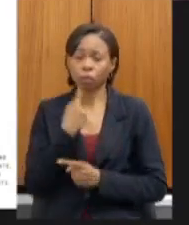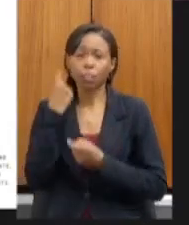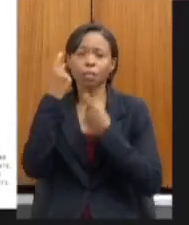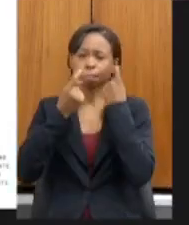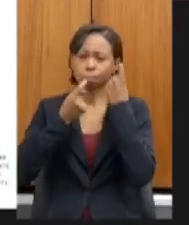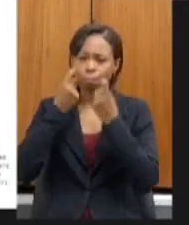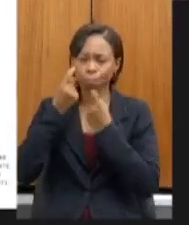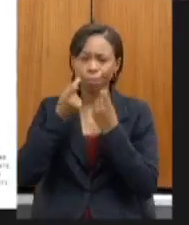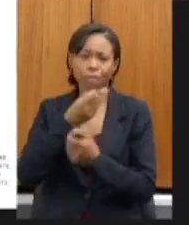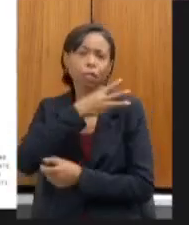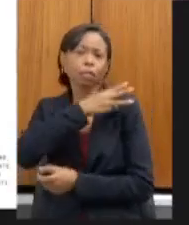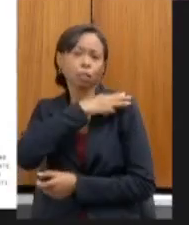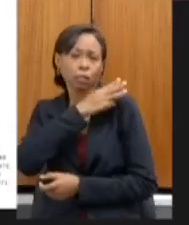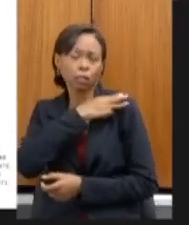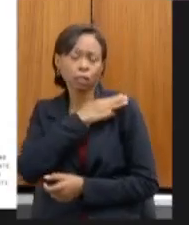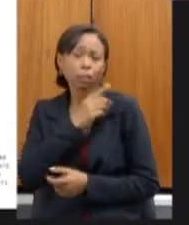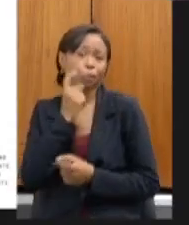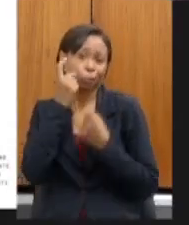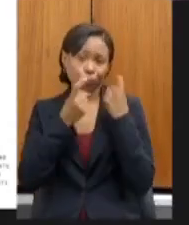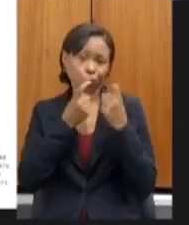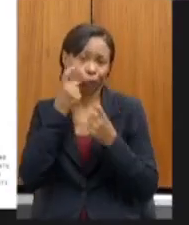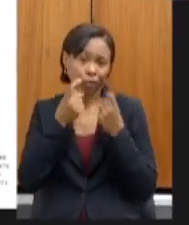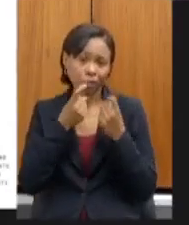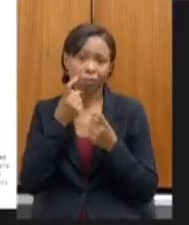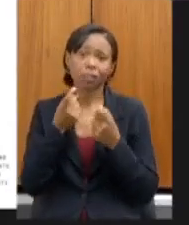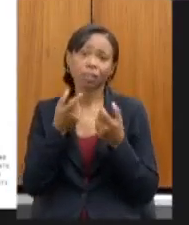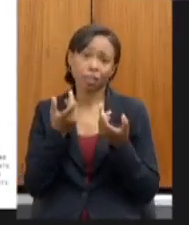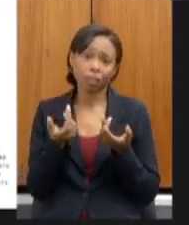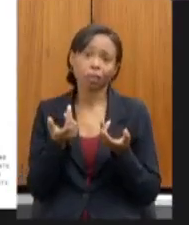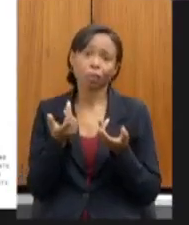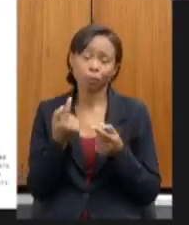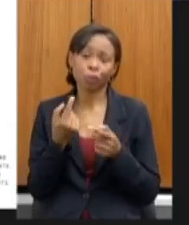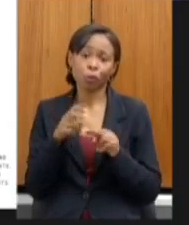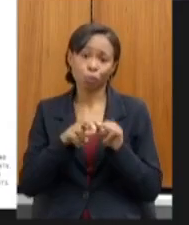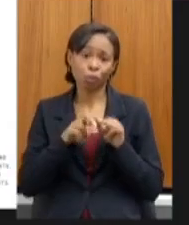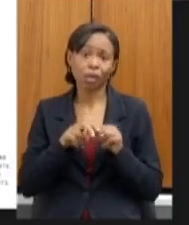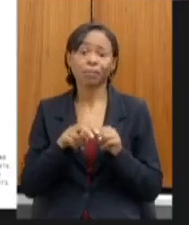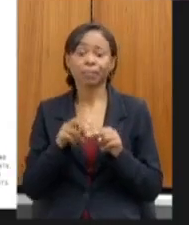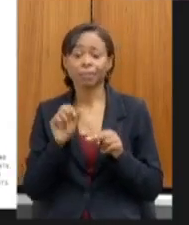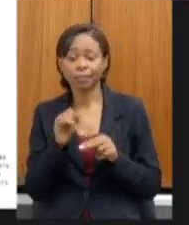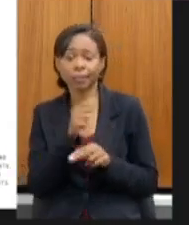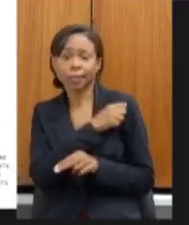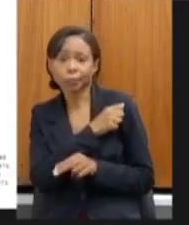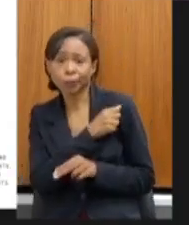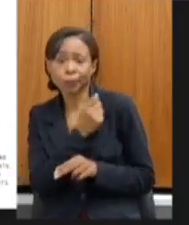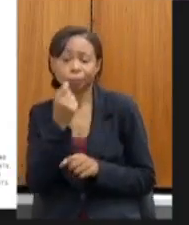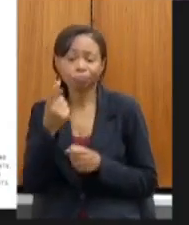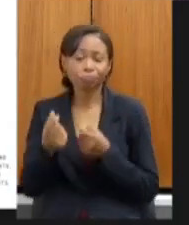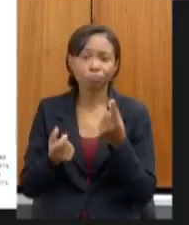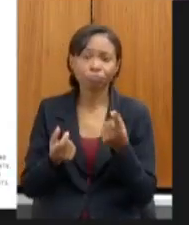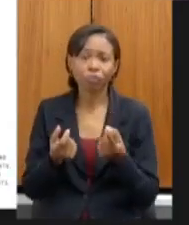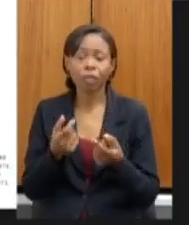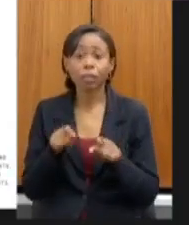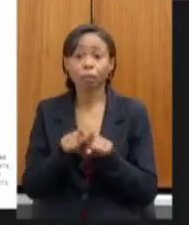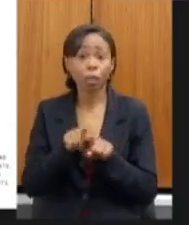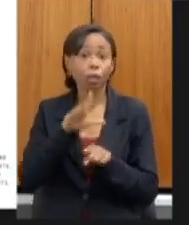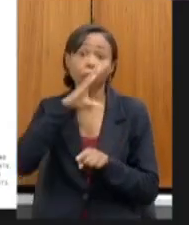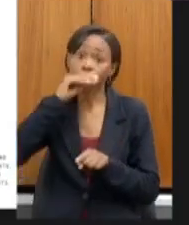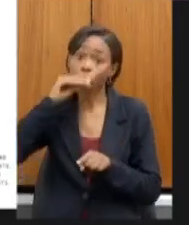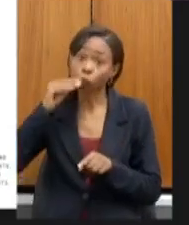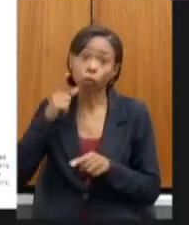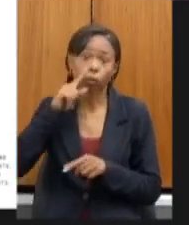do terceiro ano do ensino médio a presença facultativa dos alunos os servidores obviamente em grupo de risco não